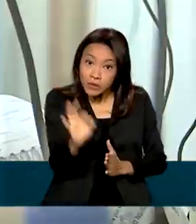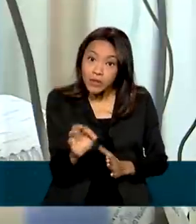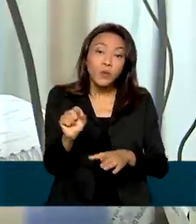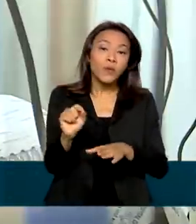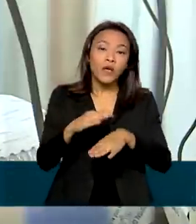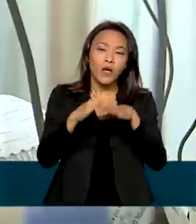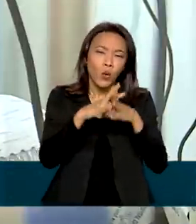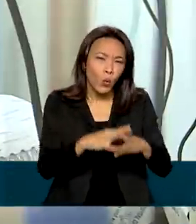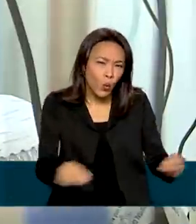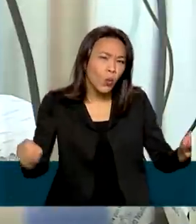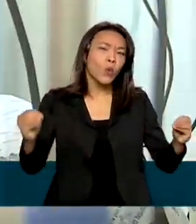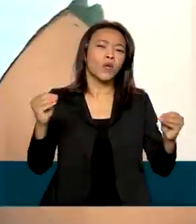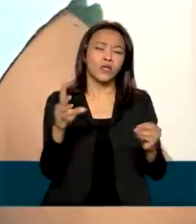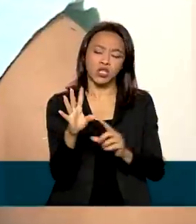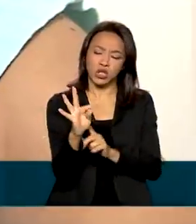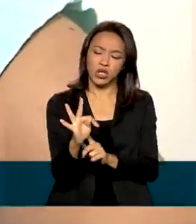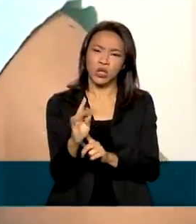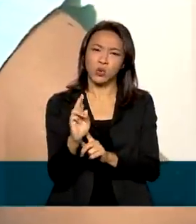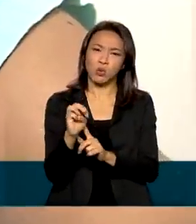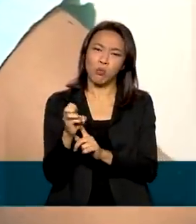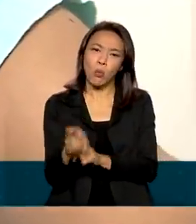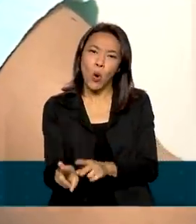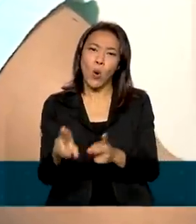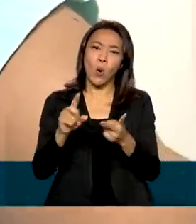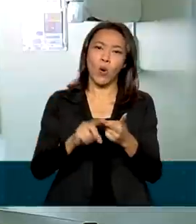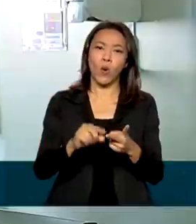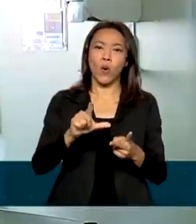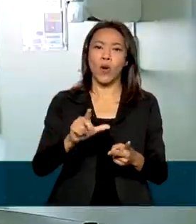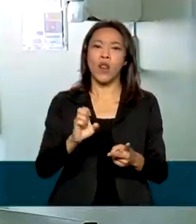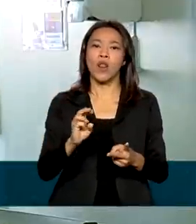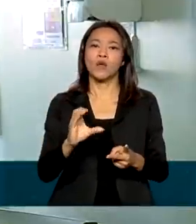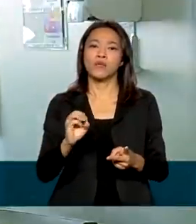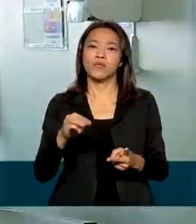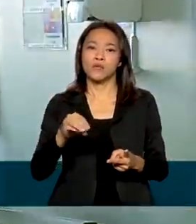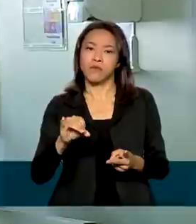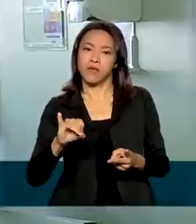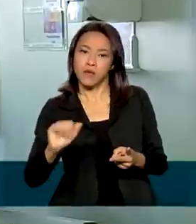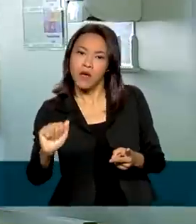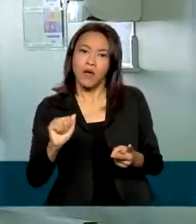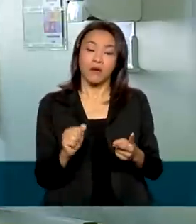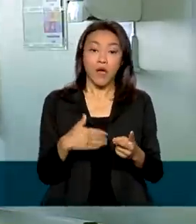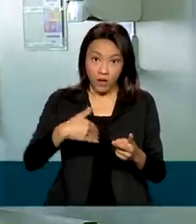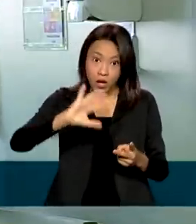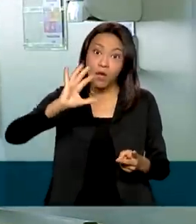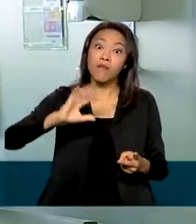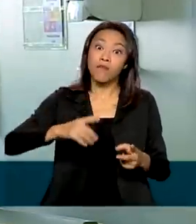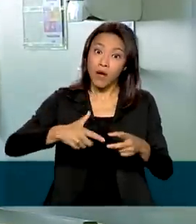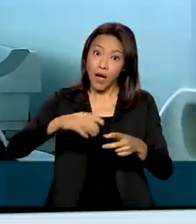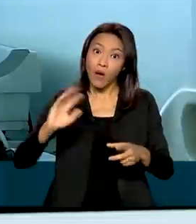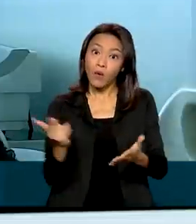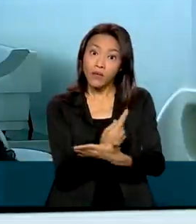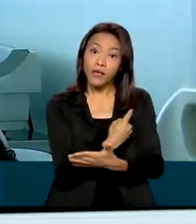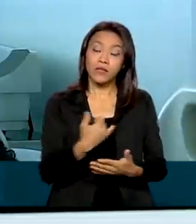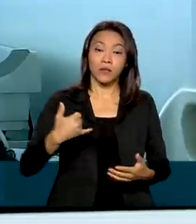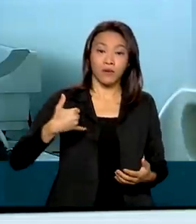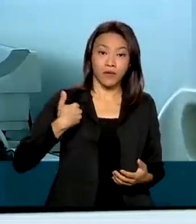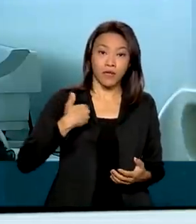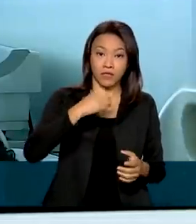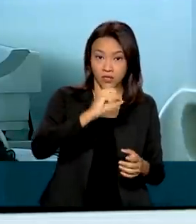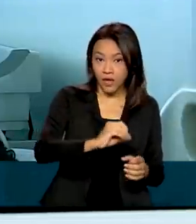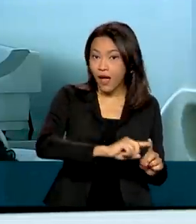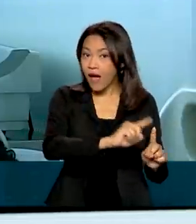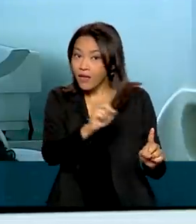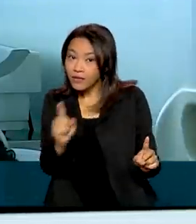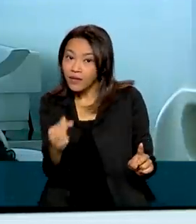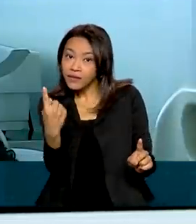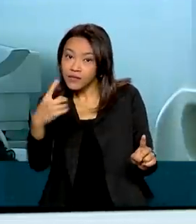de tumores cerebrais e leucemias, os cânceres mais comuns em pacientes de 0 a 19 anos.